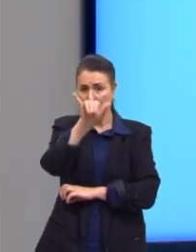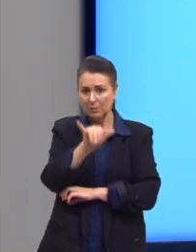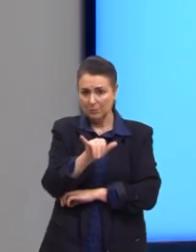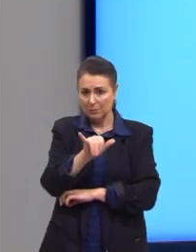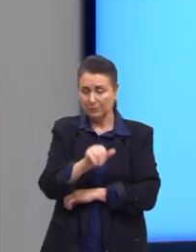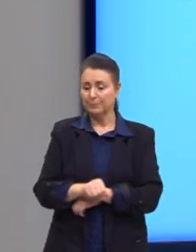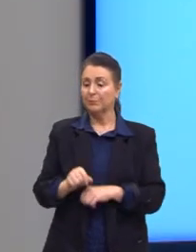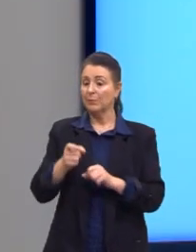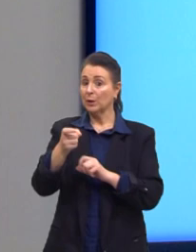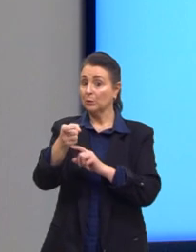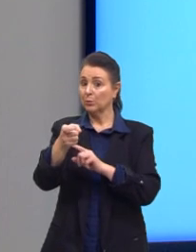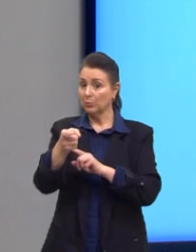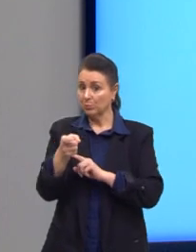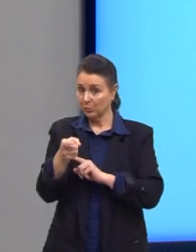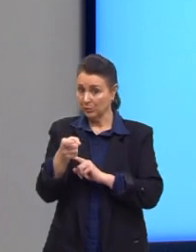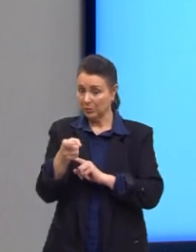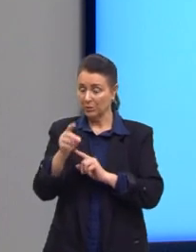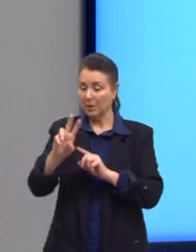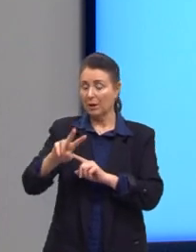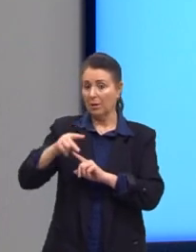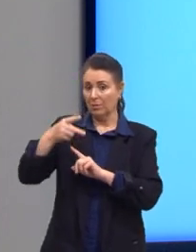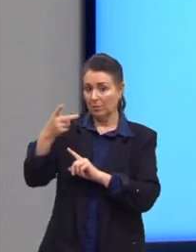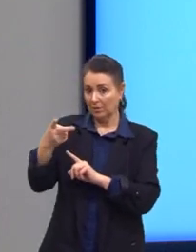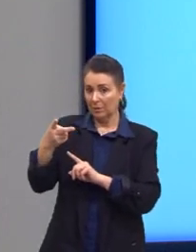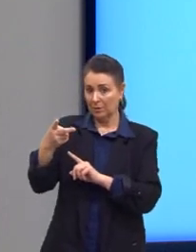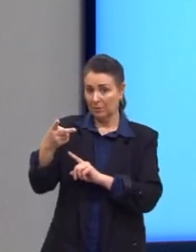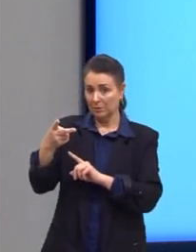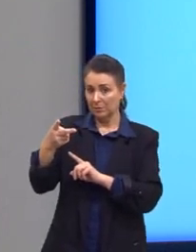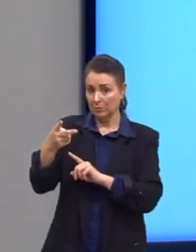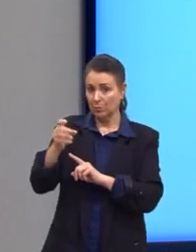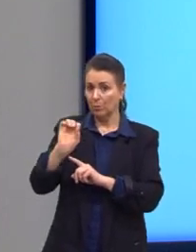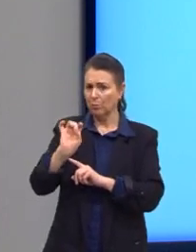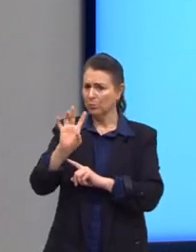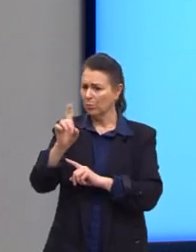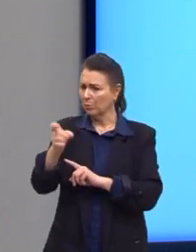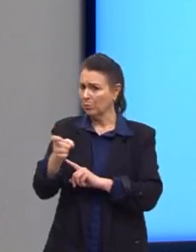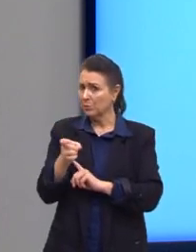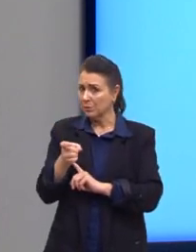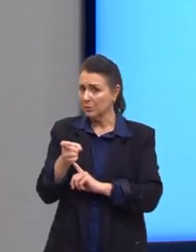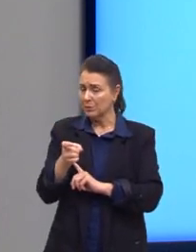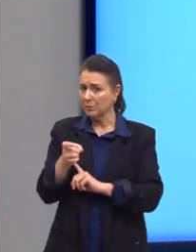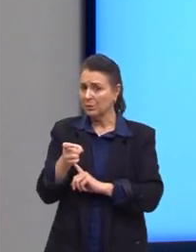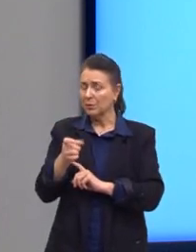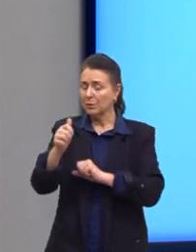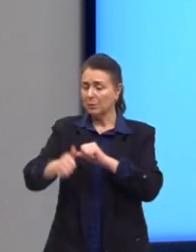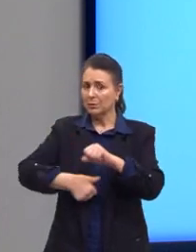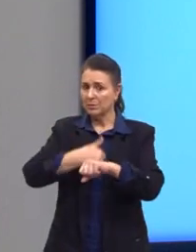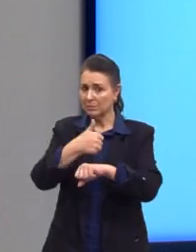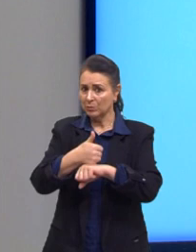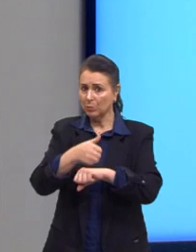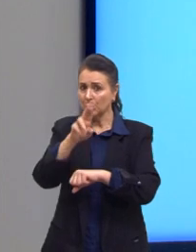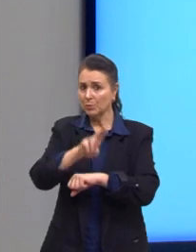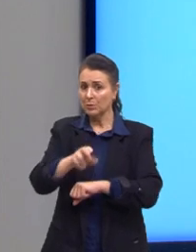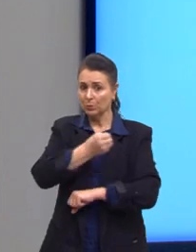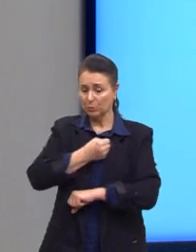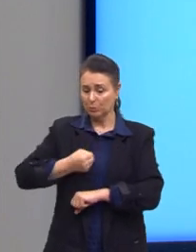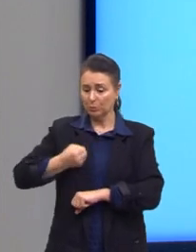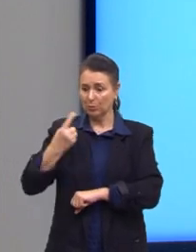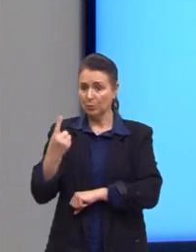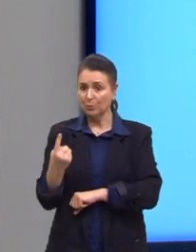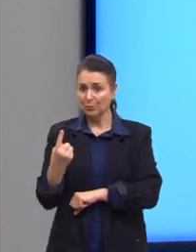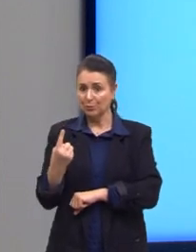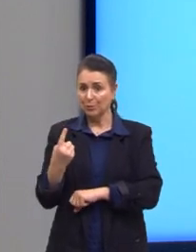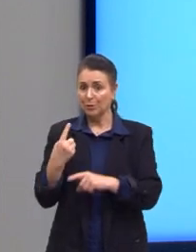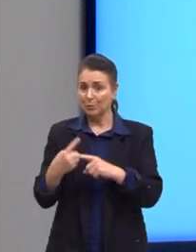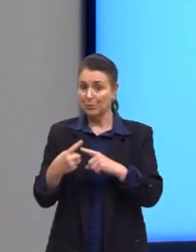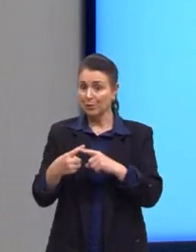x, então, seja o x² ou o x, né? Sem o expoente, nós vamos substituir por 1, porque é o valor do x no